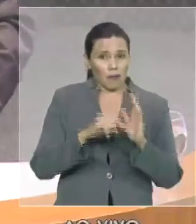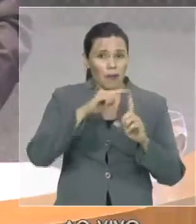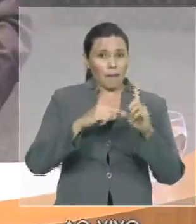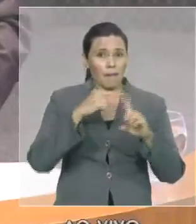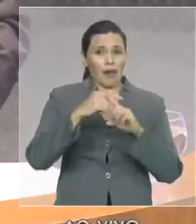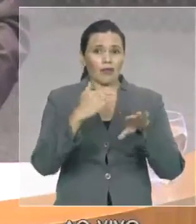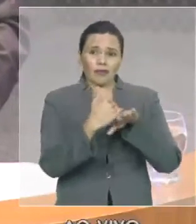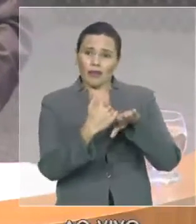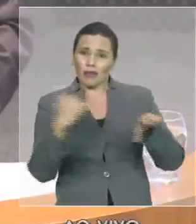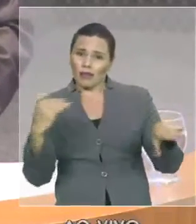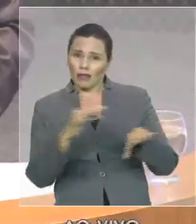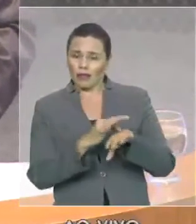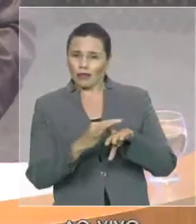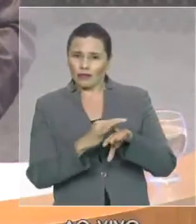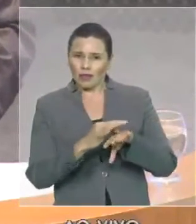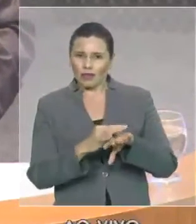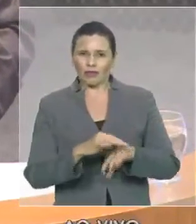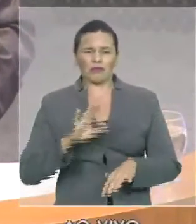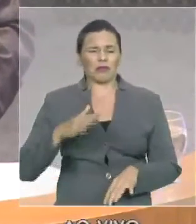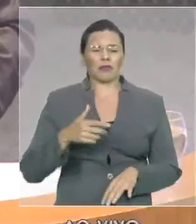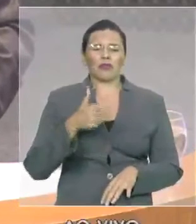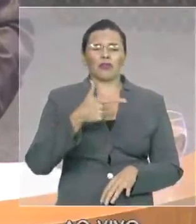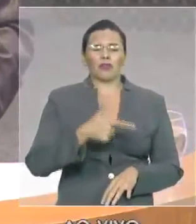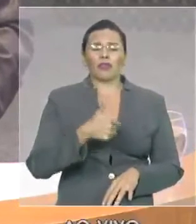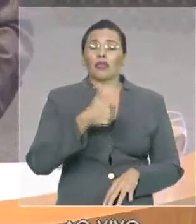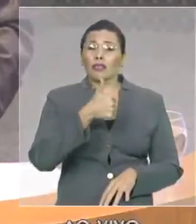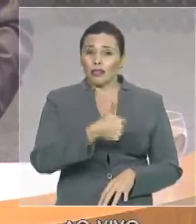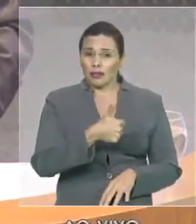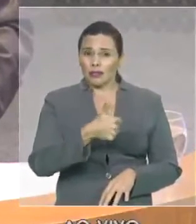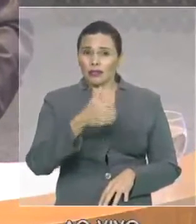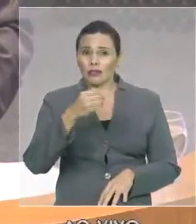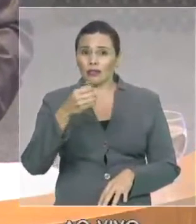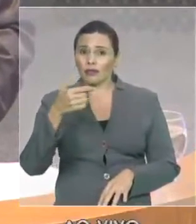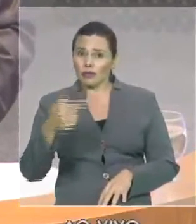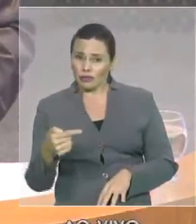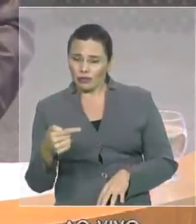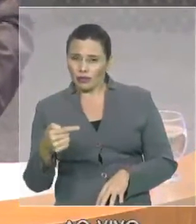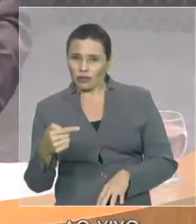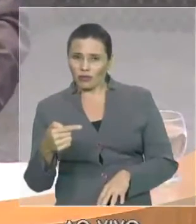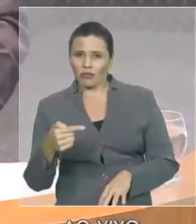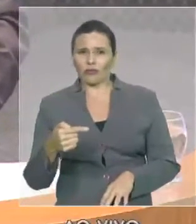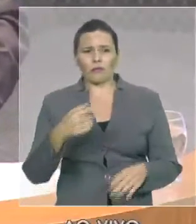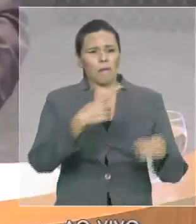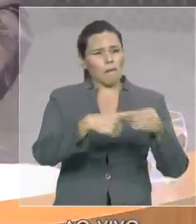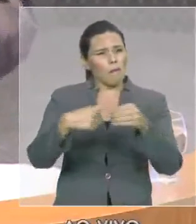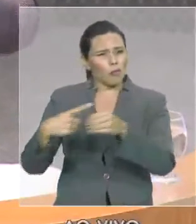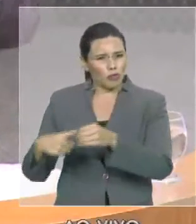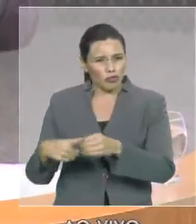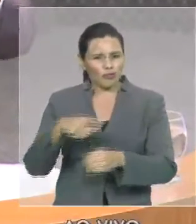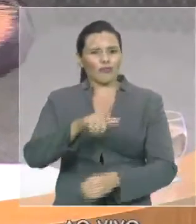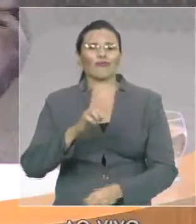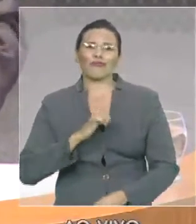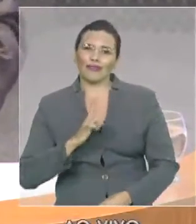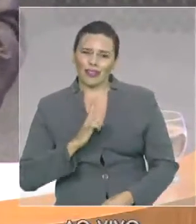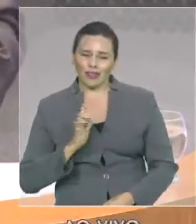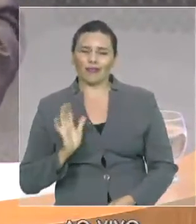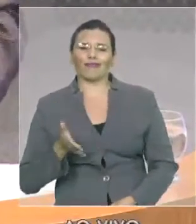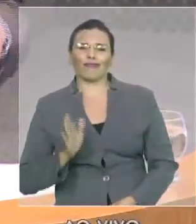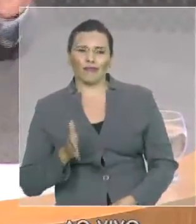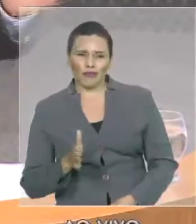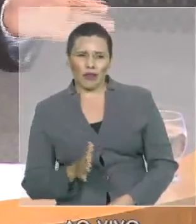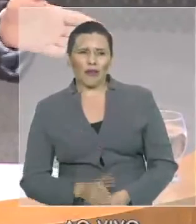municípios maranhenses com investimento de 835 milhões de reais estamos nesse momento recuperando